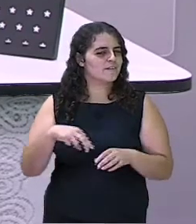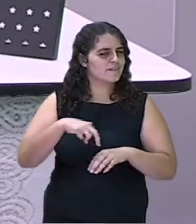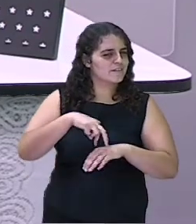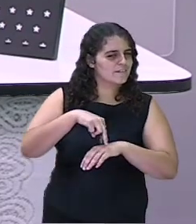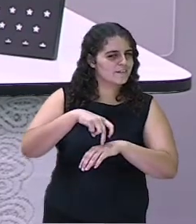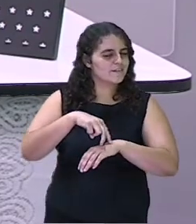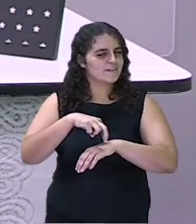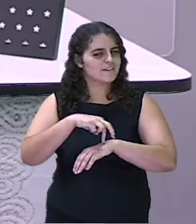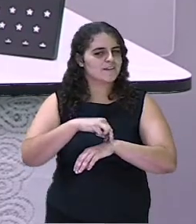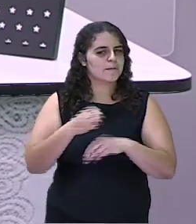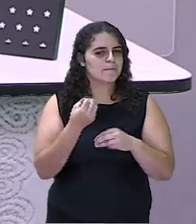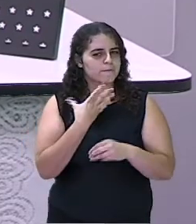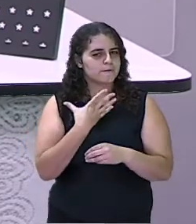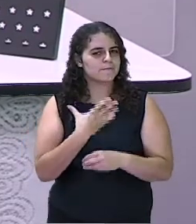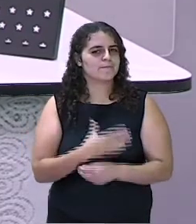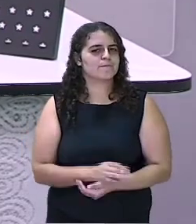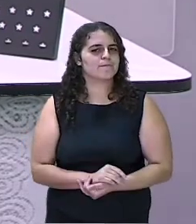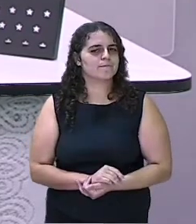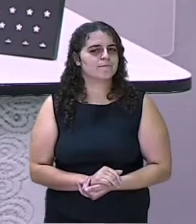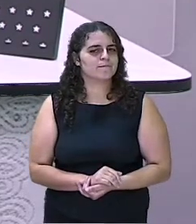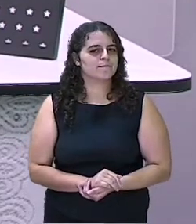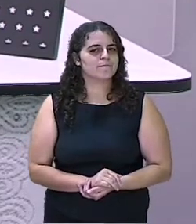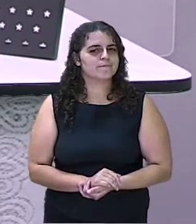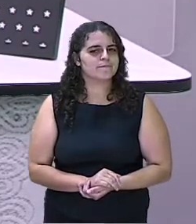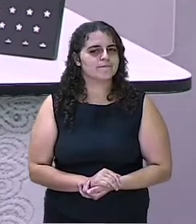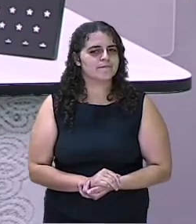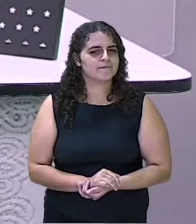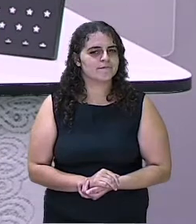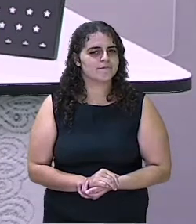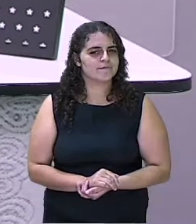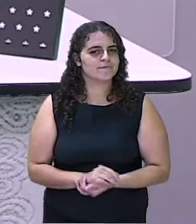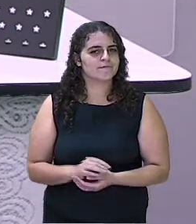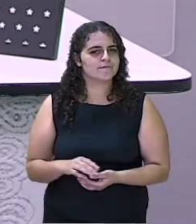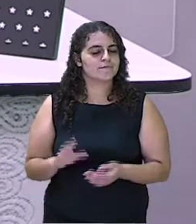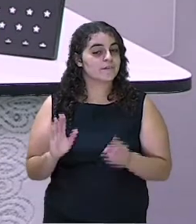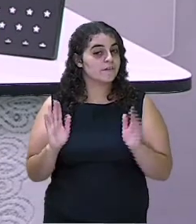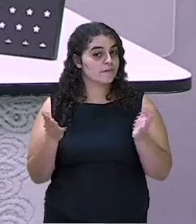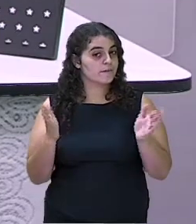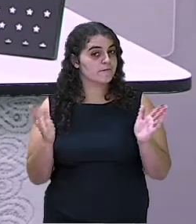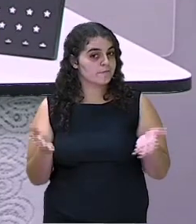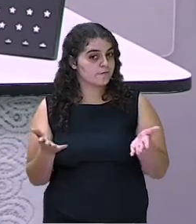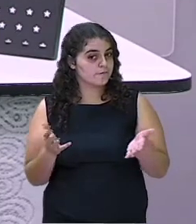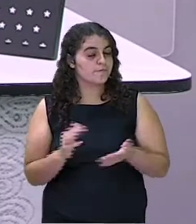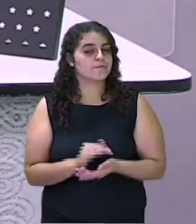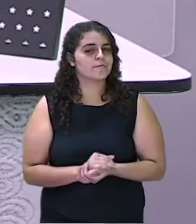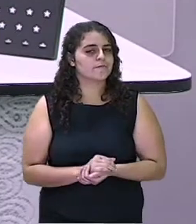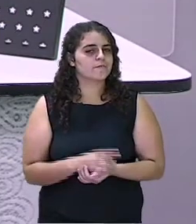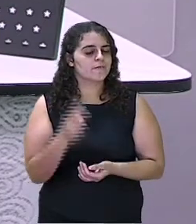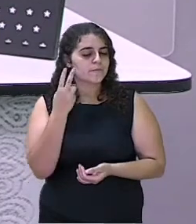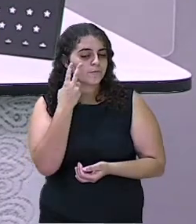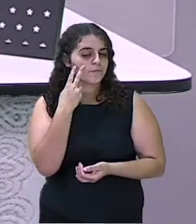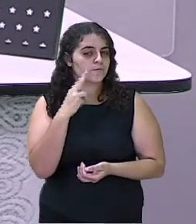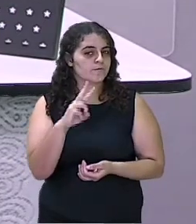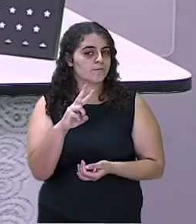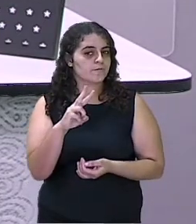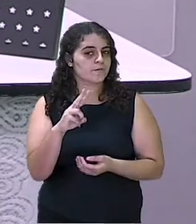andador de pé de lata, vai ter um ótimo equilíbrio. Não é isso mesmo? E agora, nós vamos ver